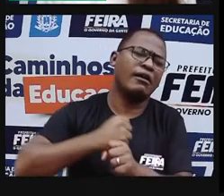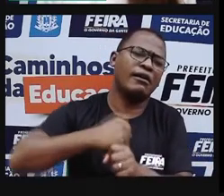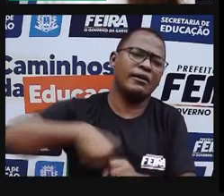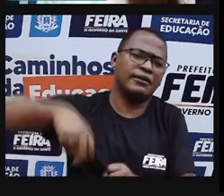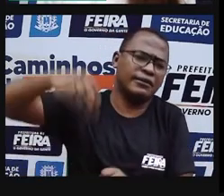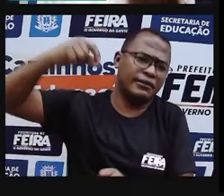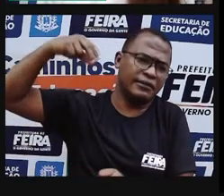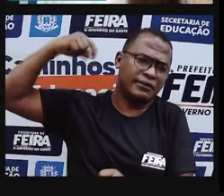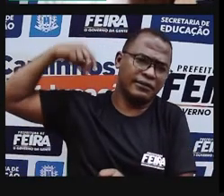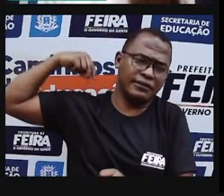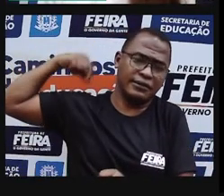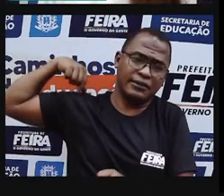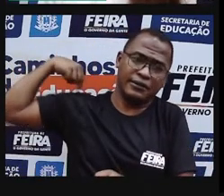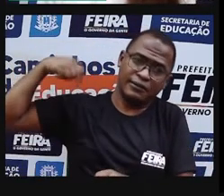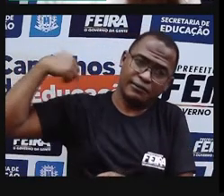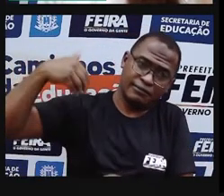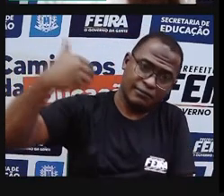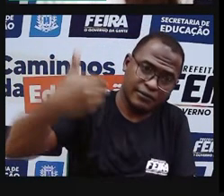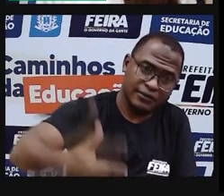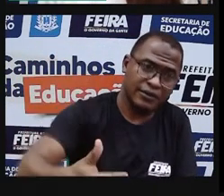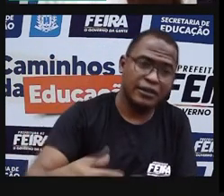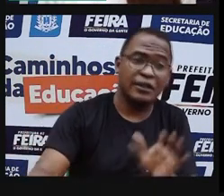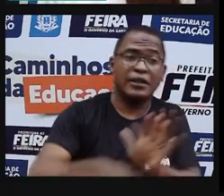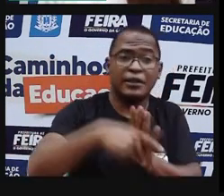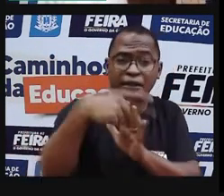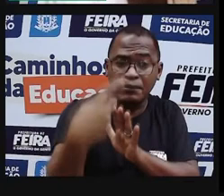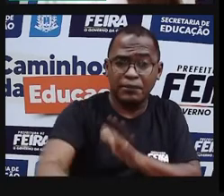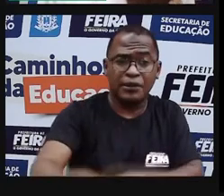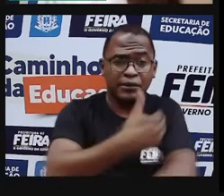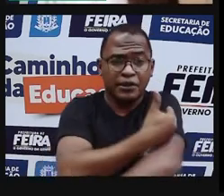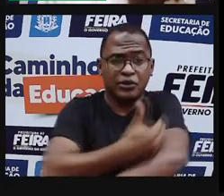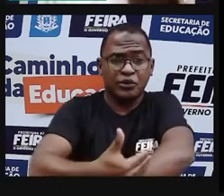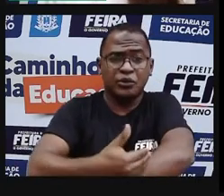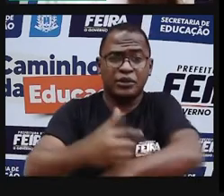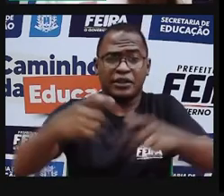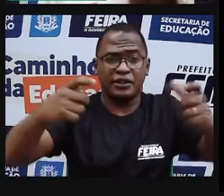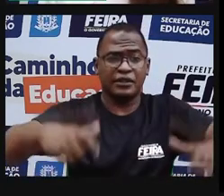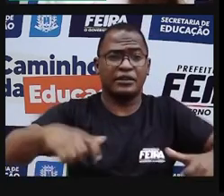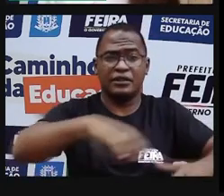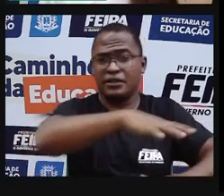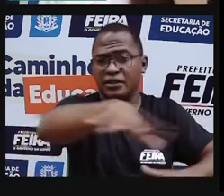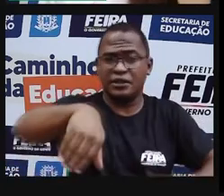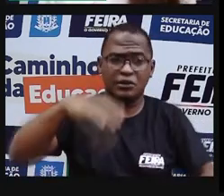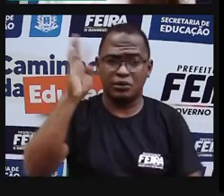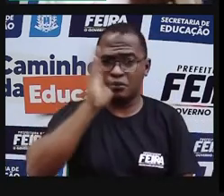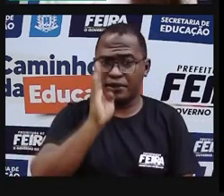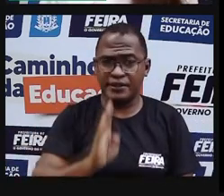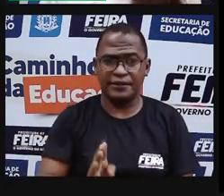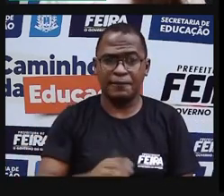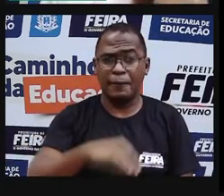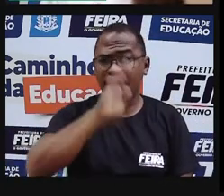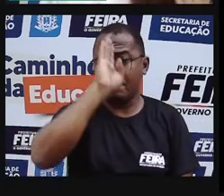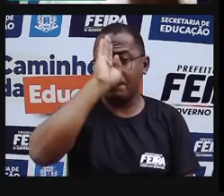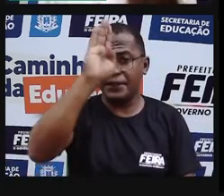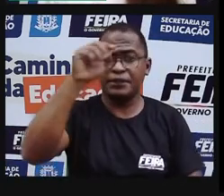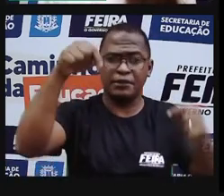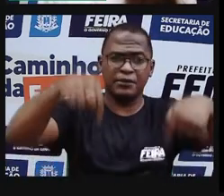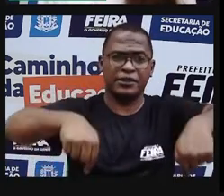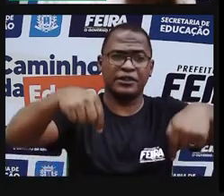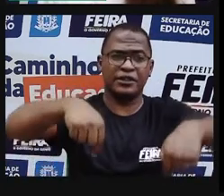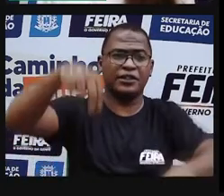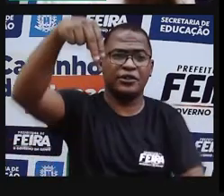que marca a identidade da nossa cultura, da cultura da nossa gente, da cultura brasileira, sobretudo da cultura